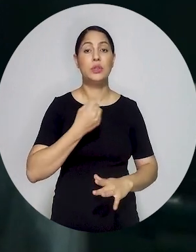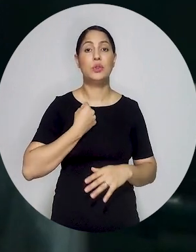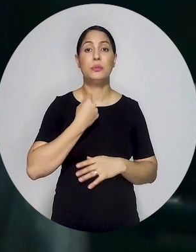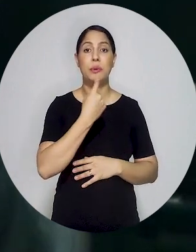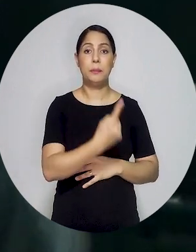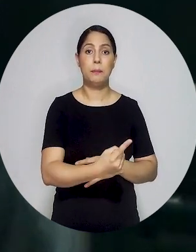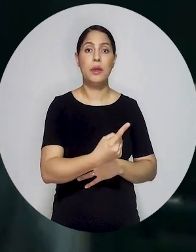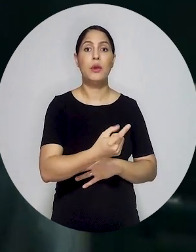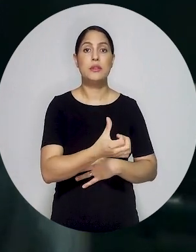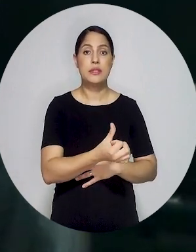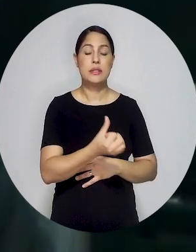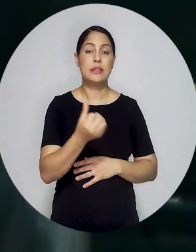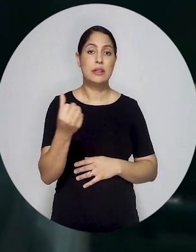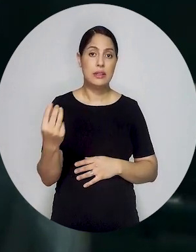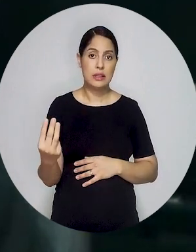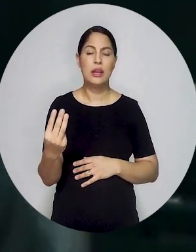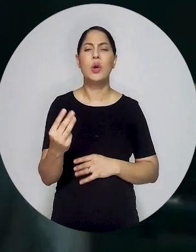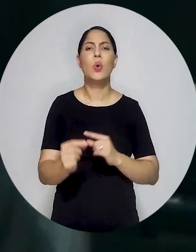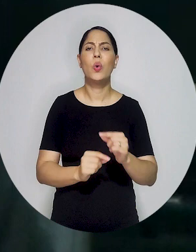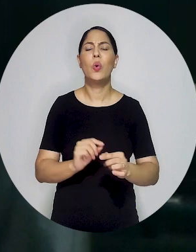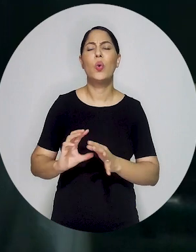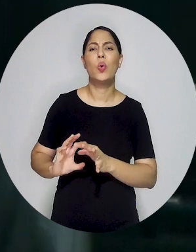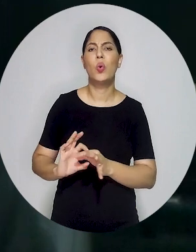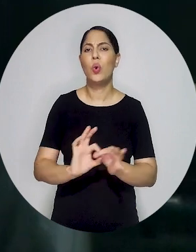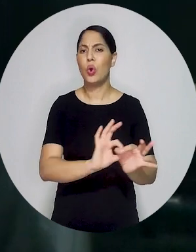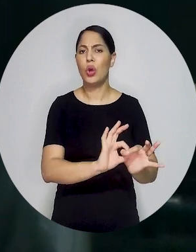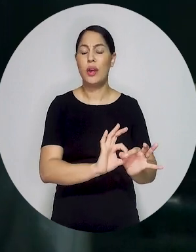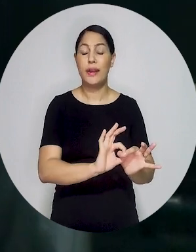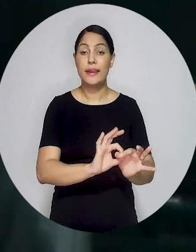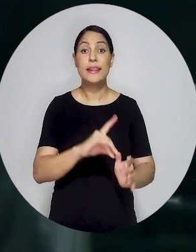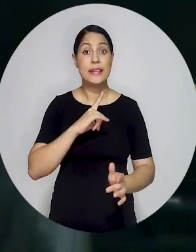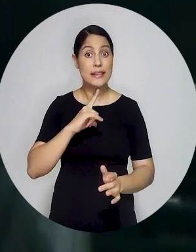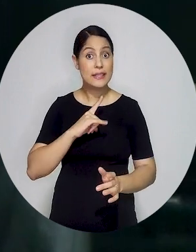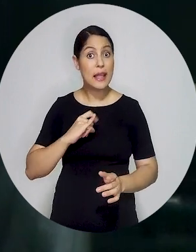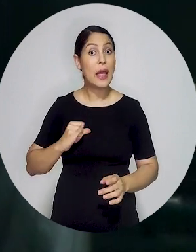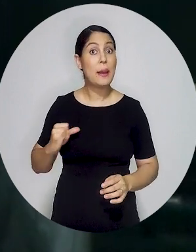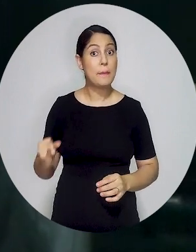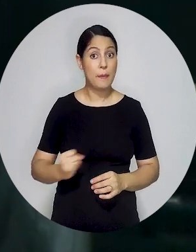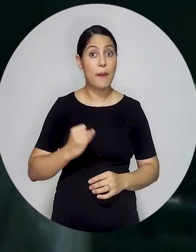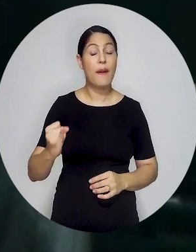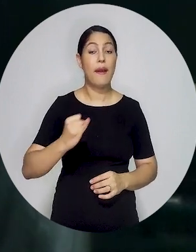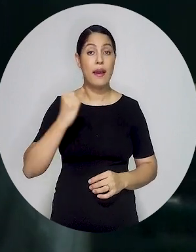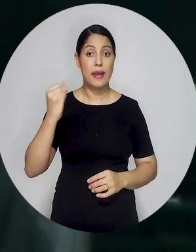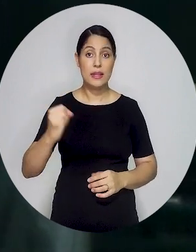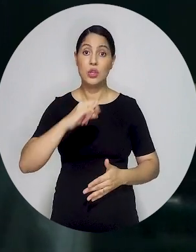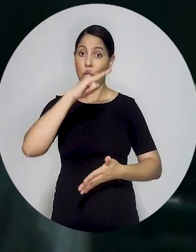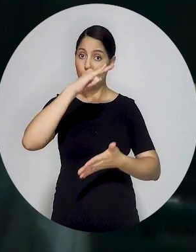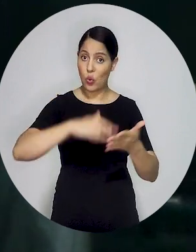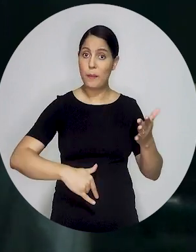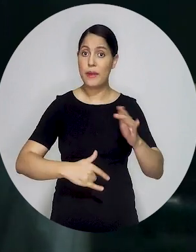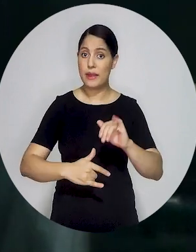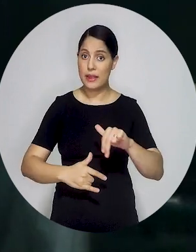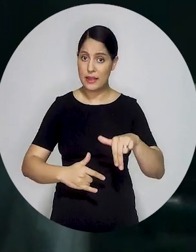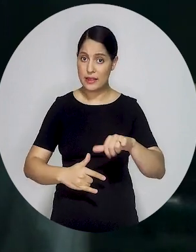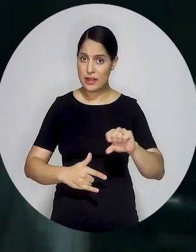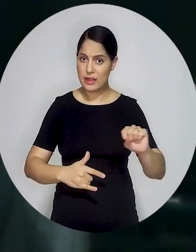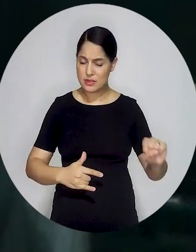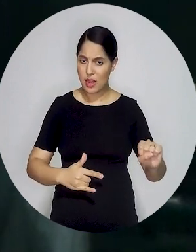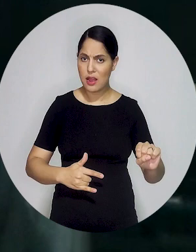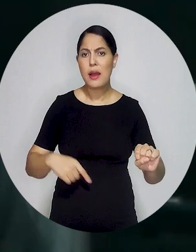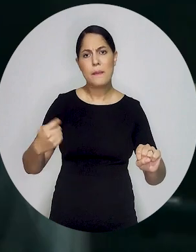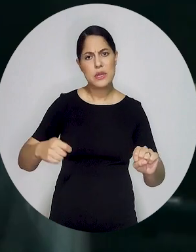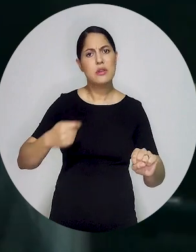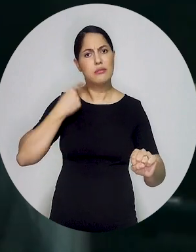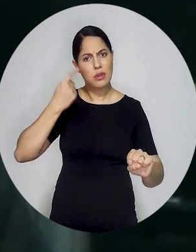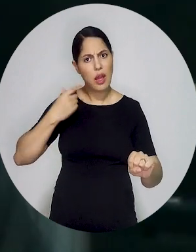1063, mais um avanço significativo, que foi o acesso dos advogados aos laudos sociais que são